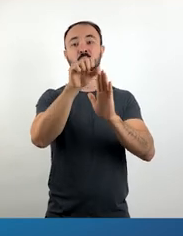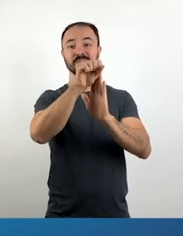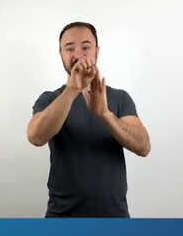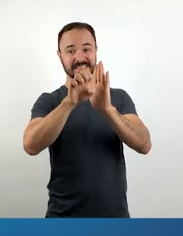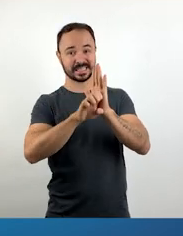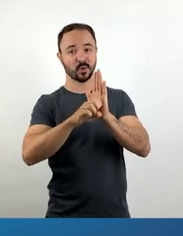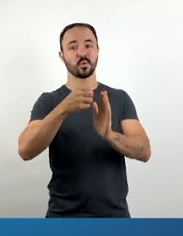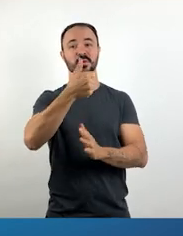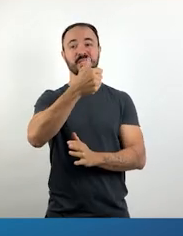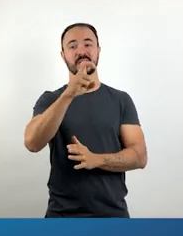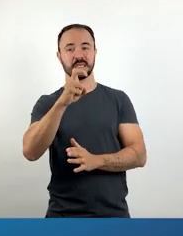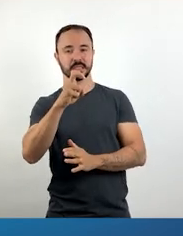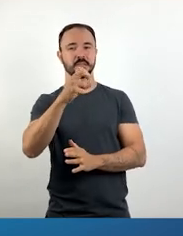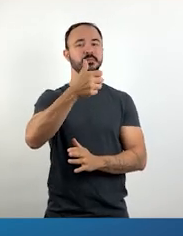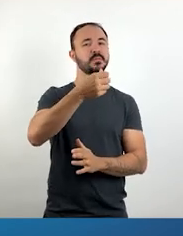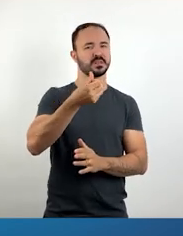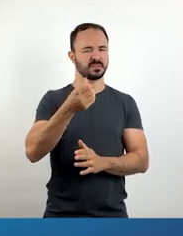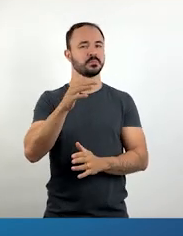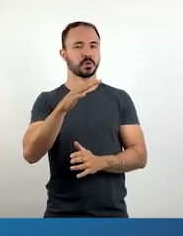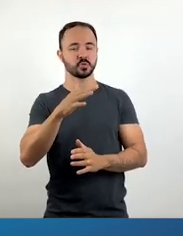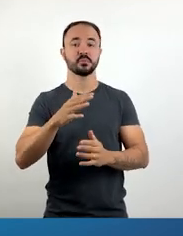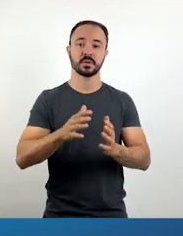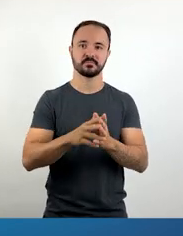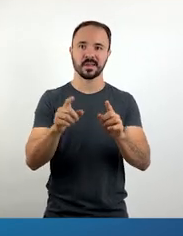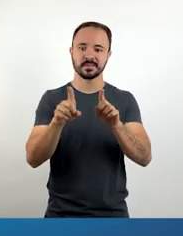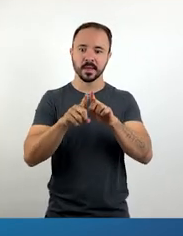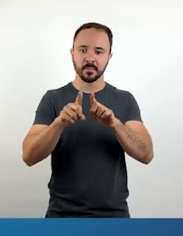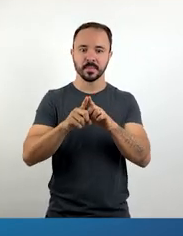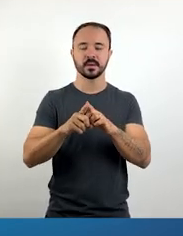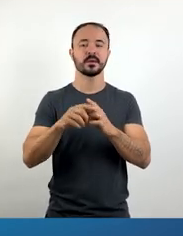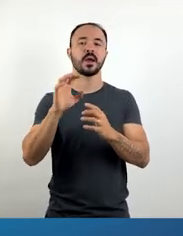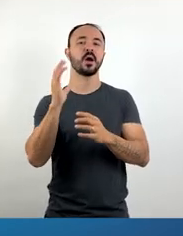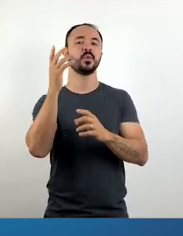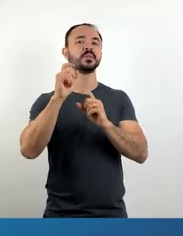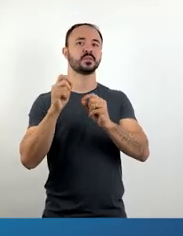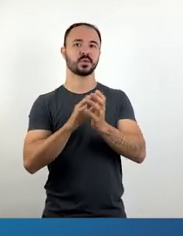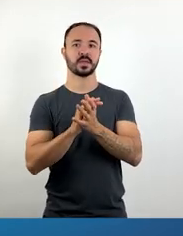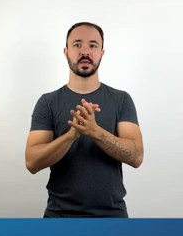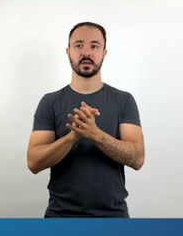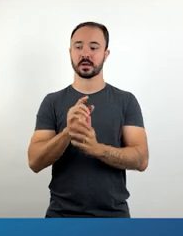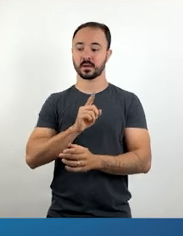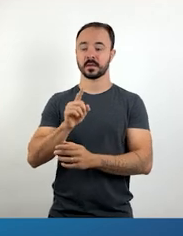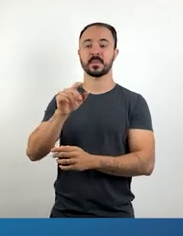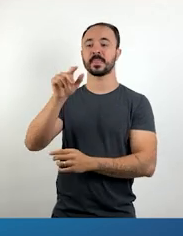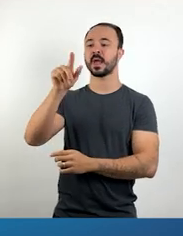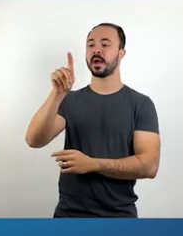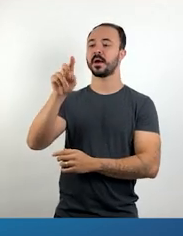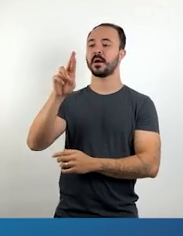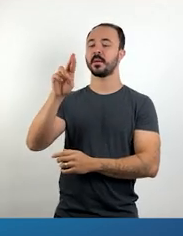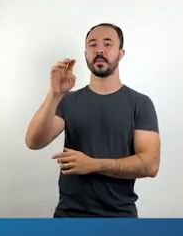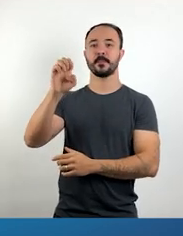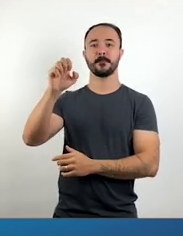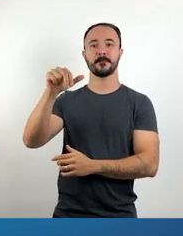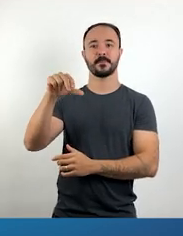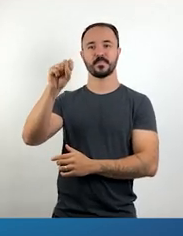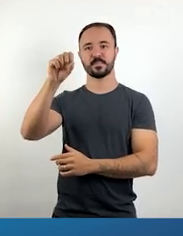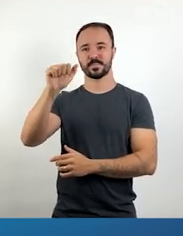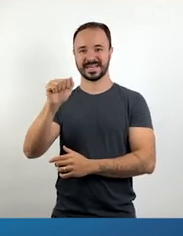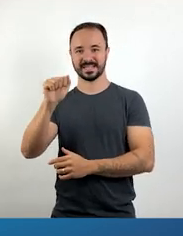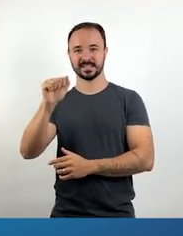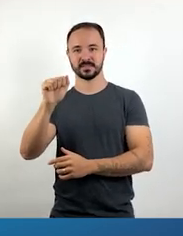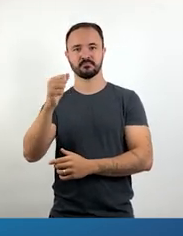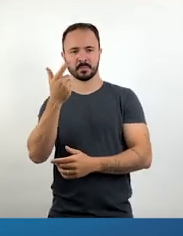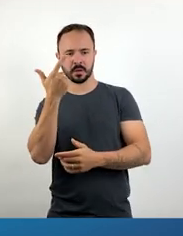XV e XVI, já no Renascimento, é criada a prensa, o que possibilitou a impressão mais